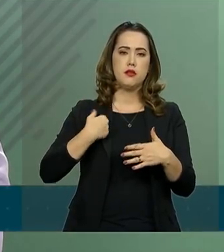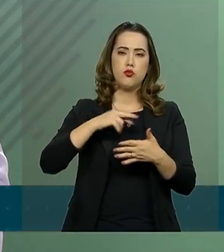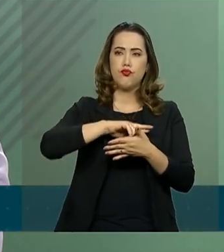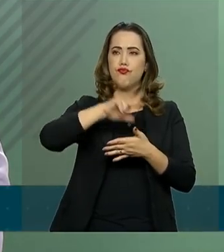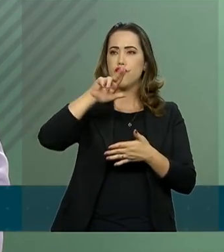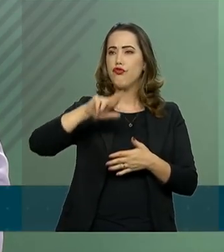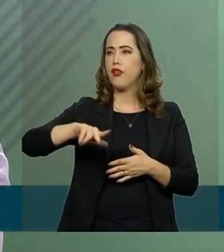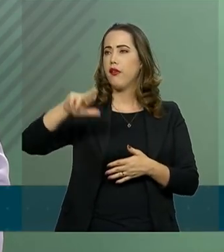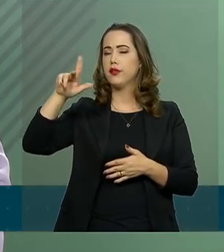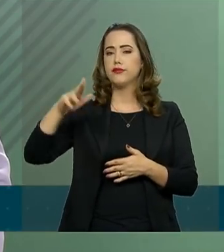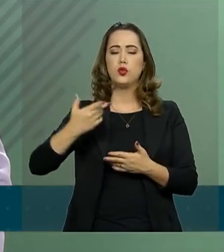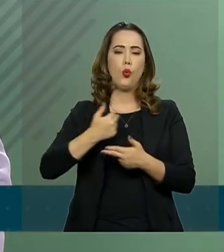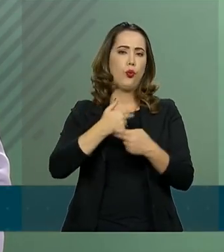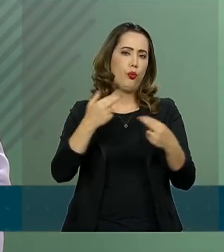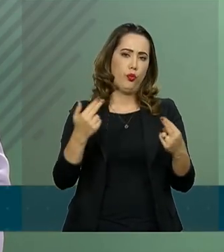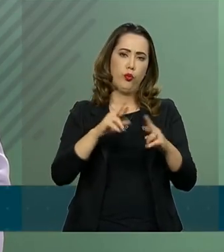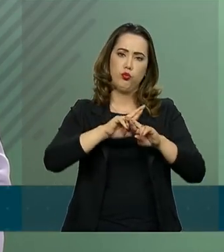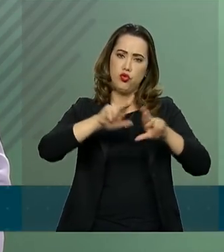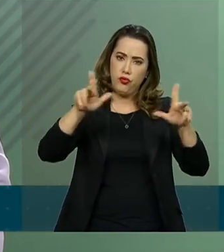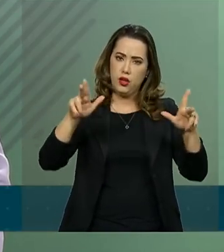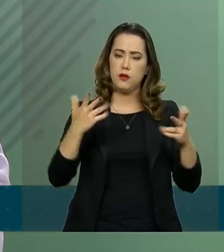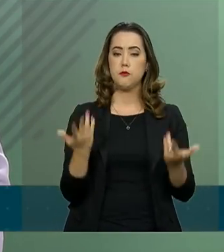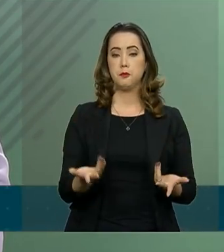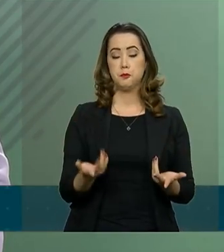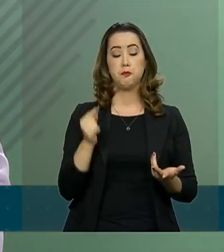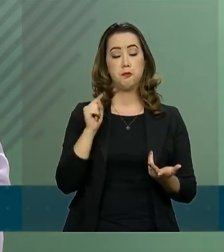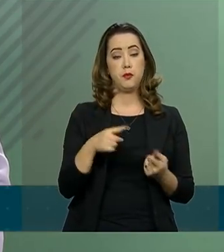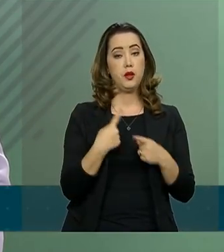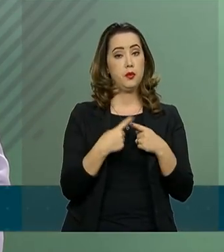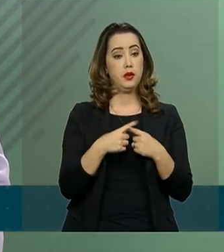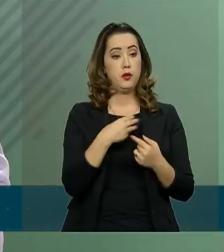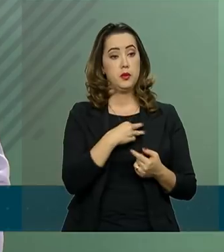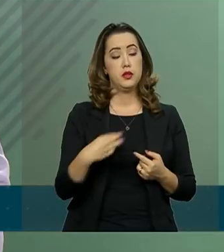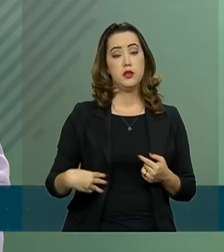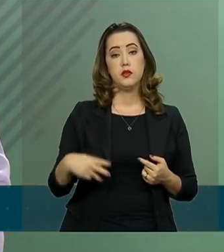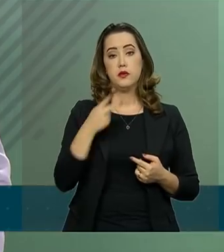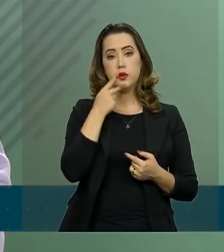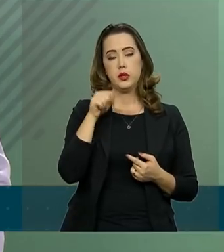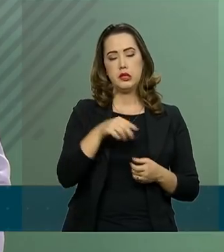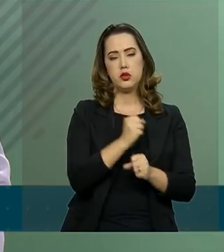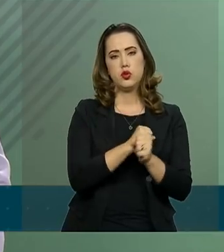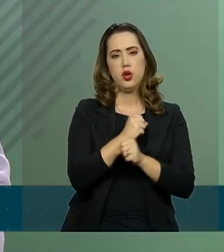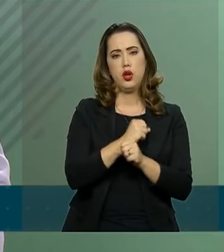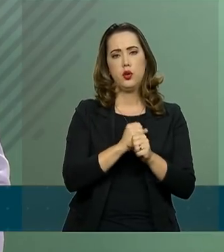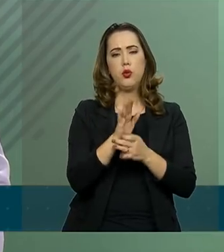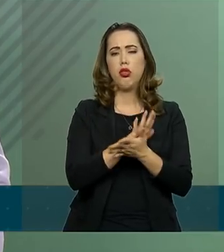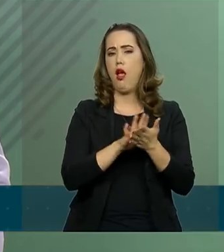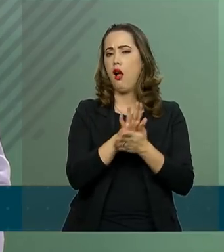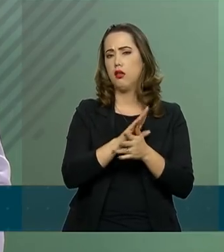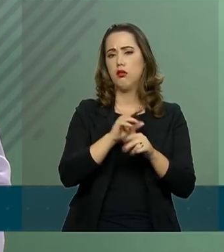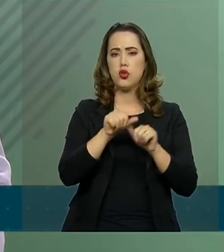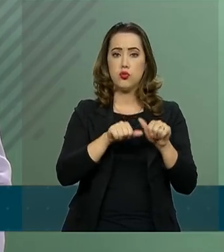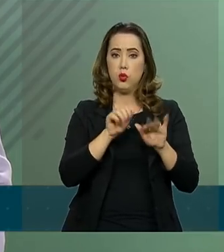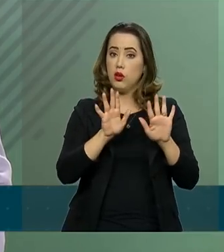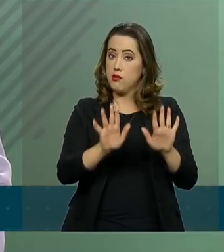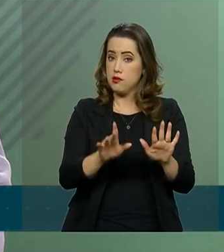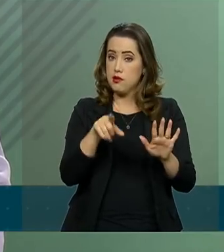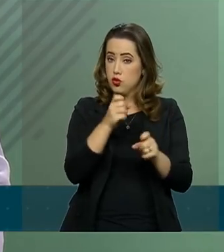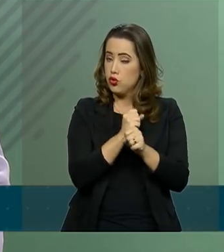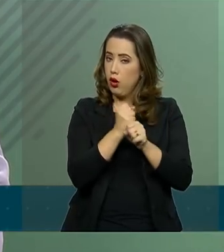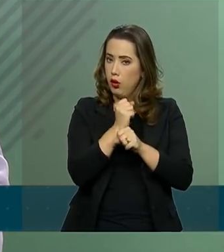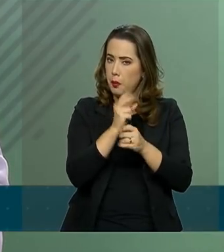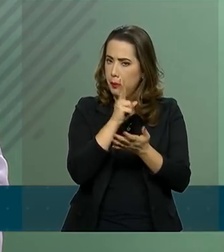O ministro enfatizou que o exame deste ano não sofrerá nenhuma mudança e que,